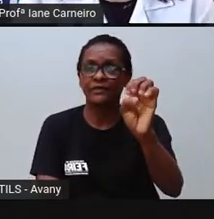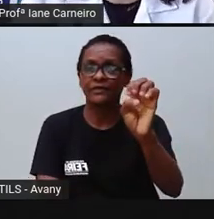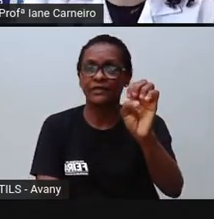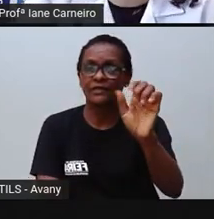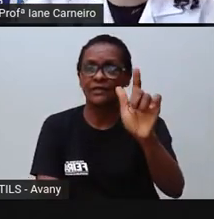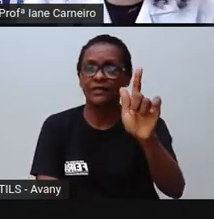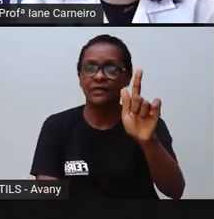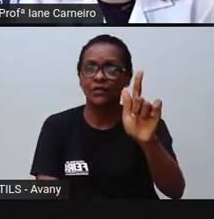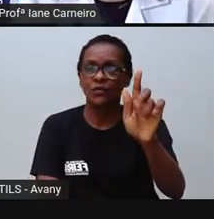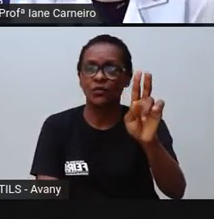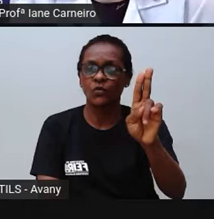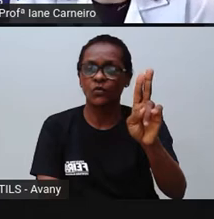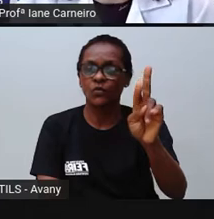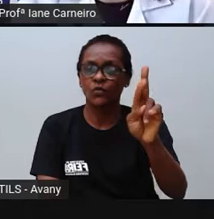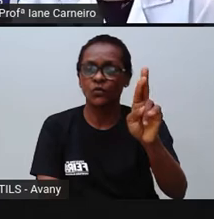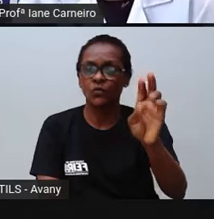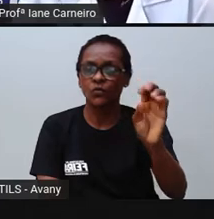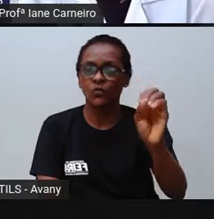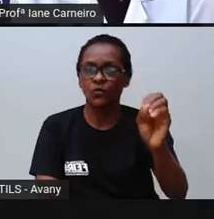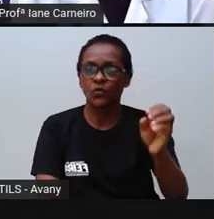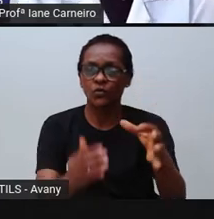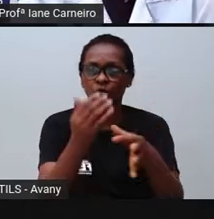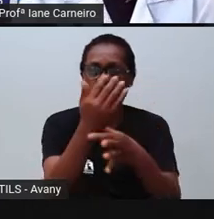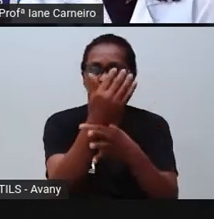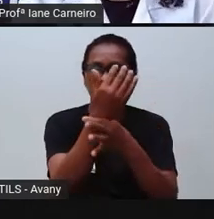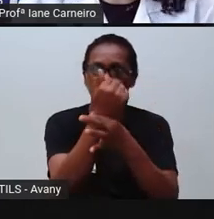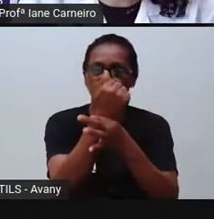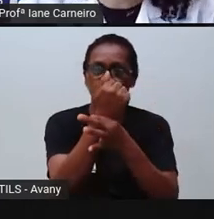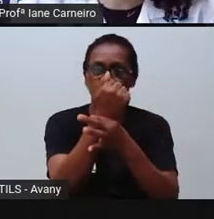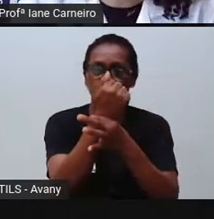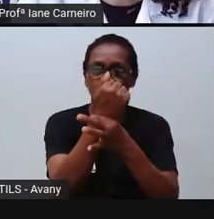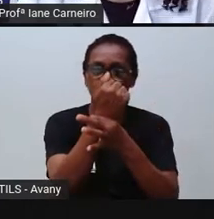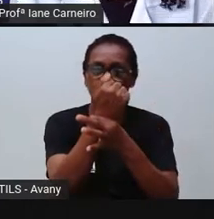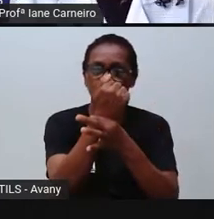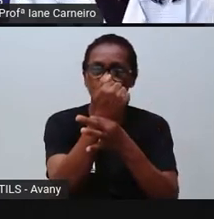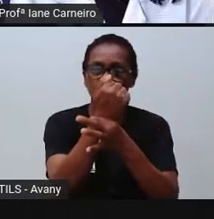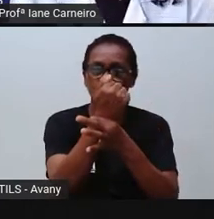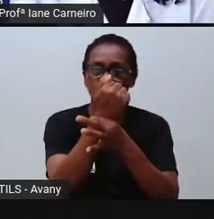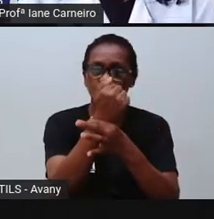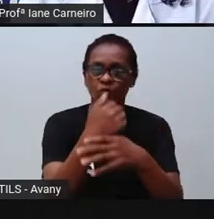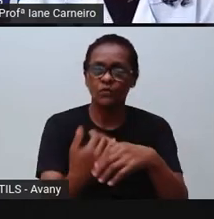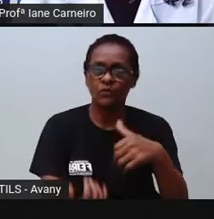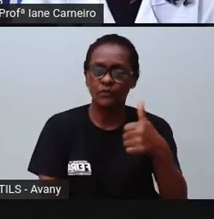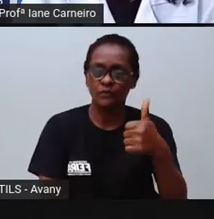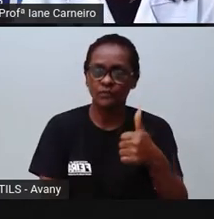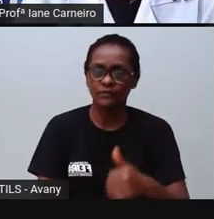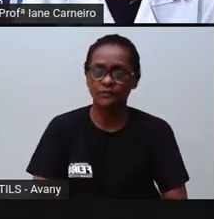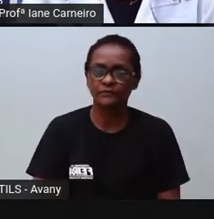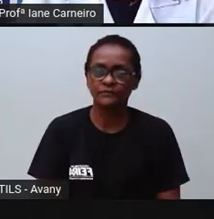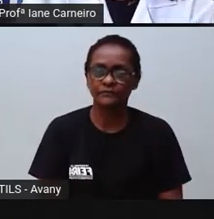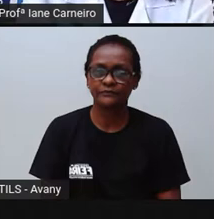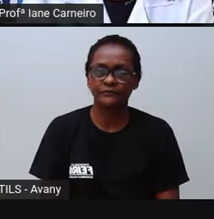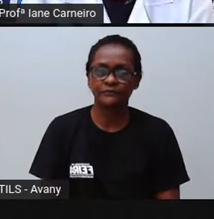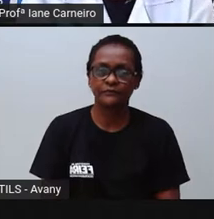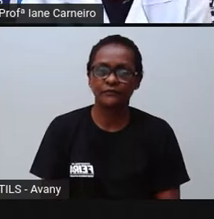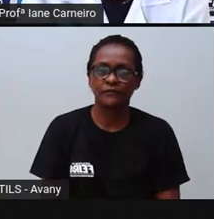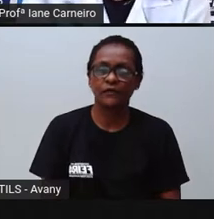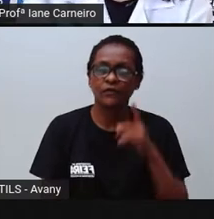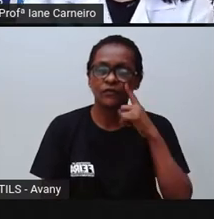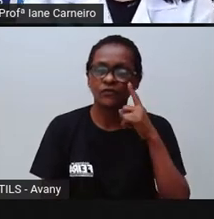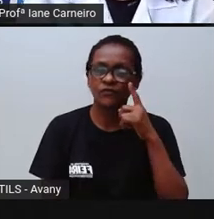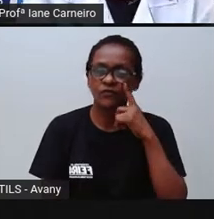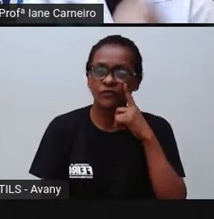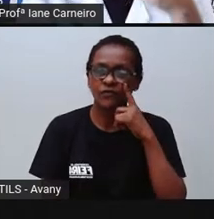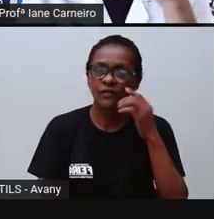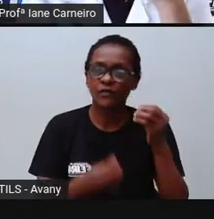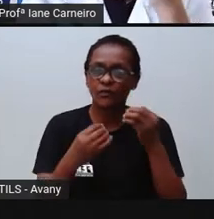que sua sala, sua casa tem esse selo de segurança? Então, vamos lá? Vamos conferir, né? Se sua